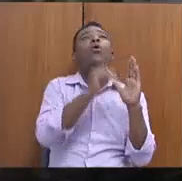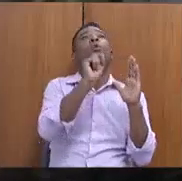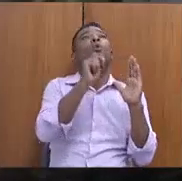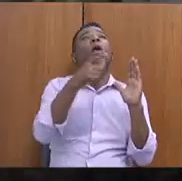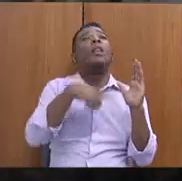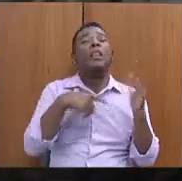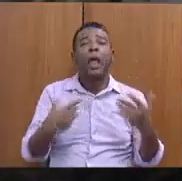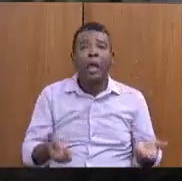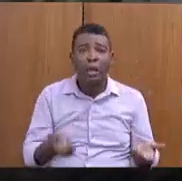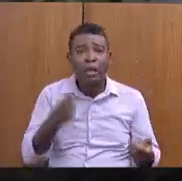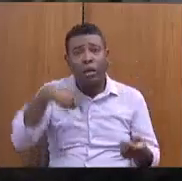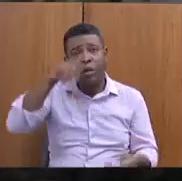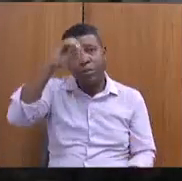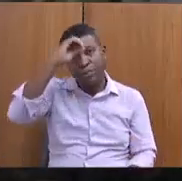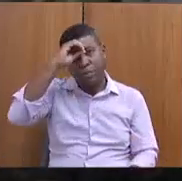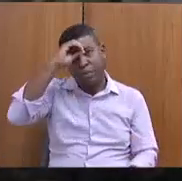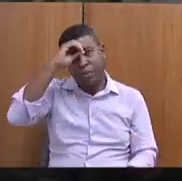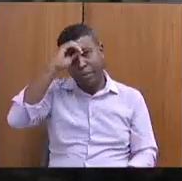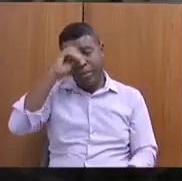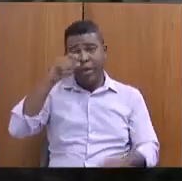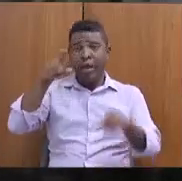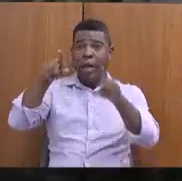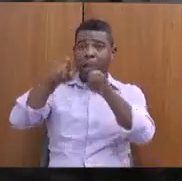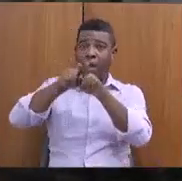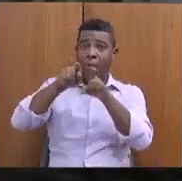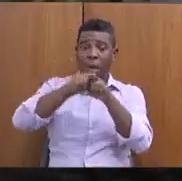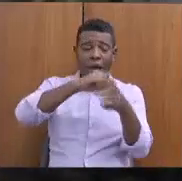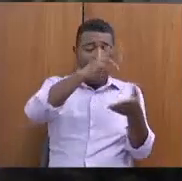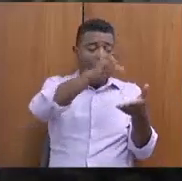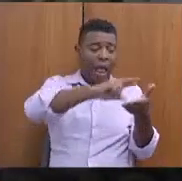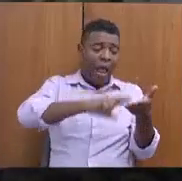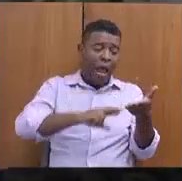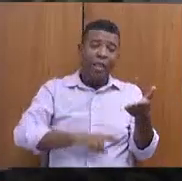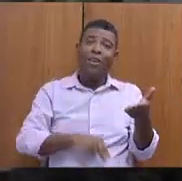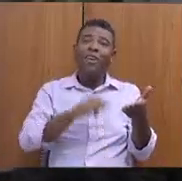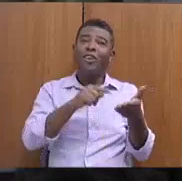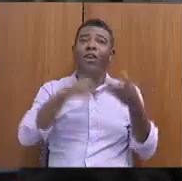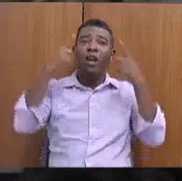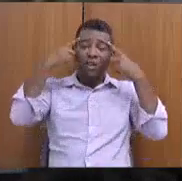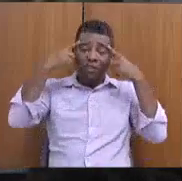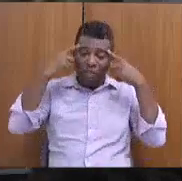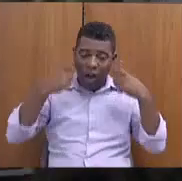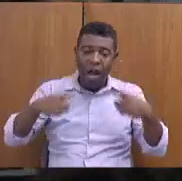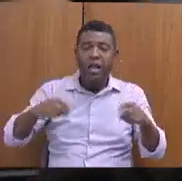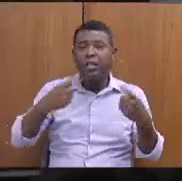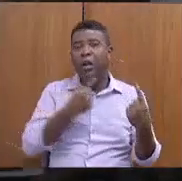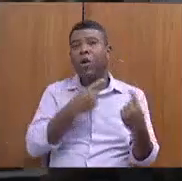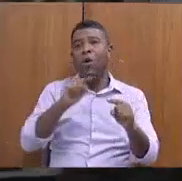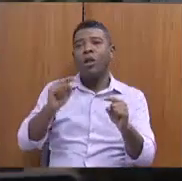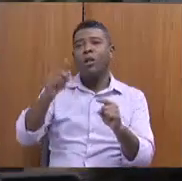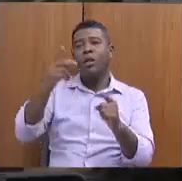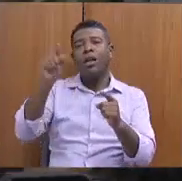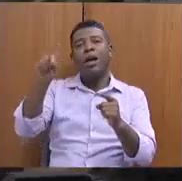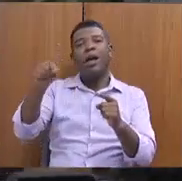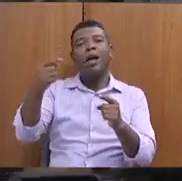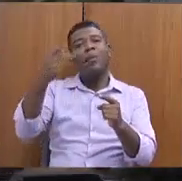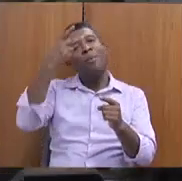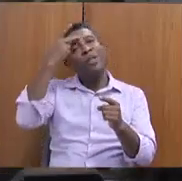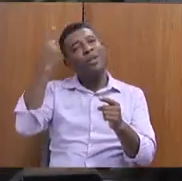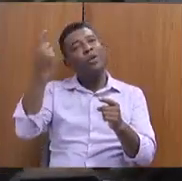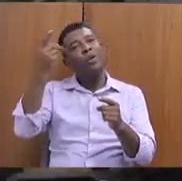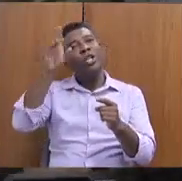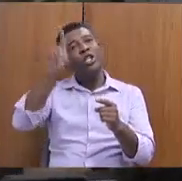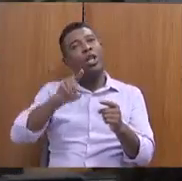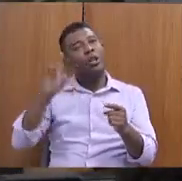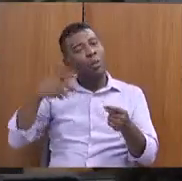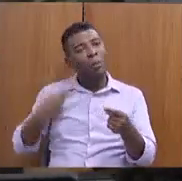Direitos, Justiça Global, o relatório da violência contra defessores de direitos humanos no Estado, no Brasil, tem um registro de